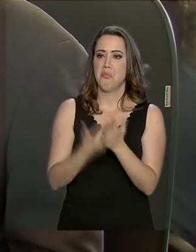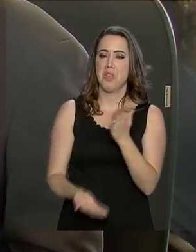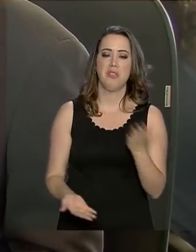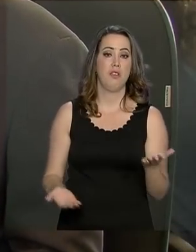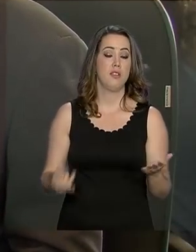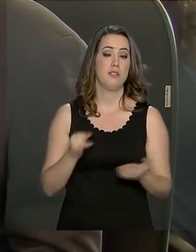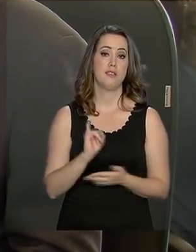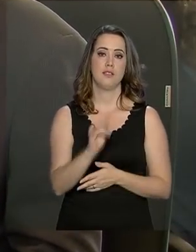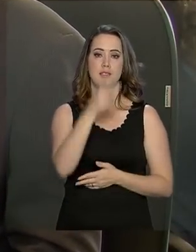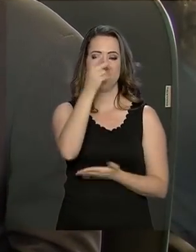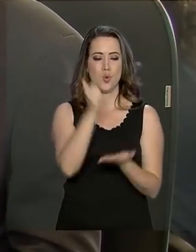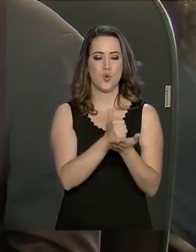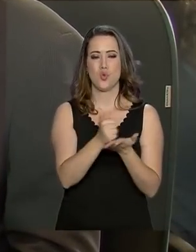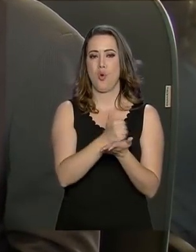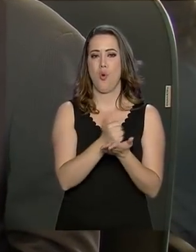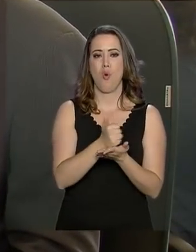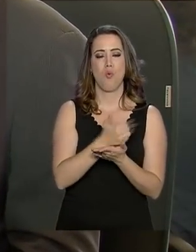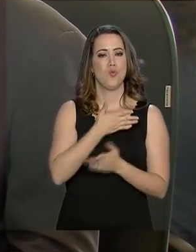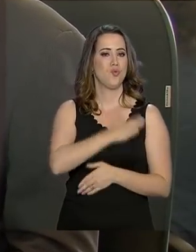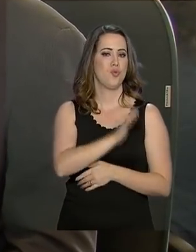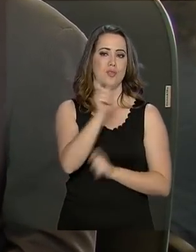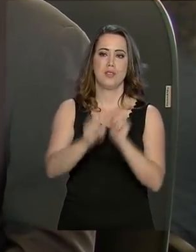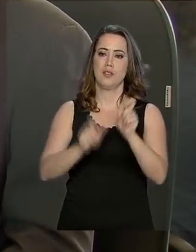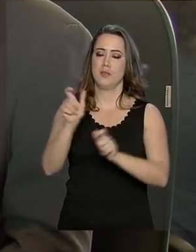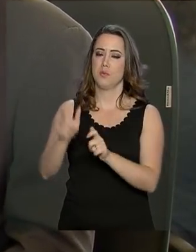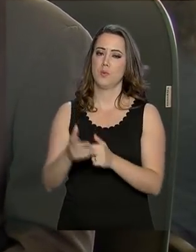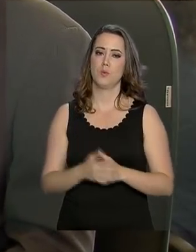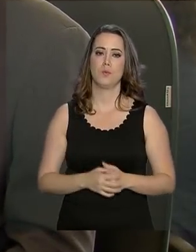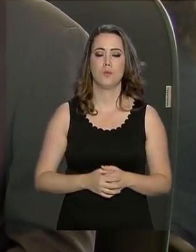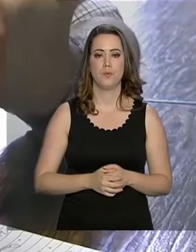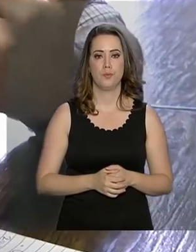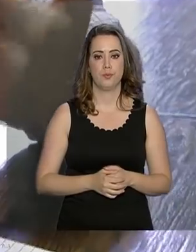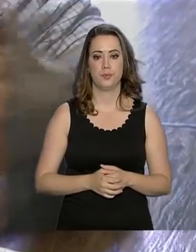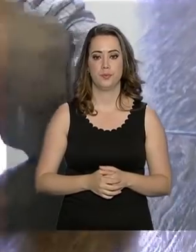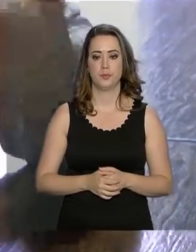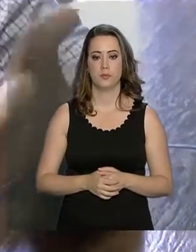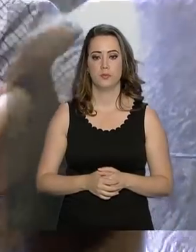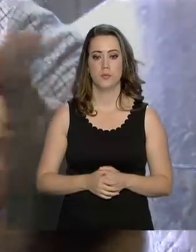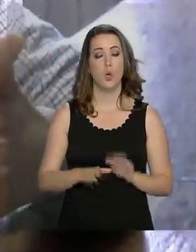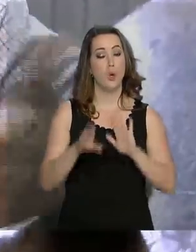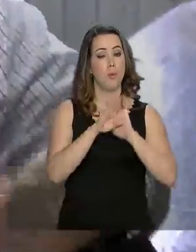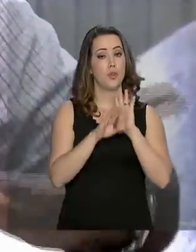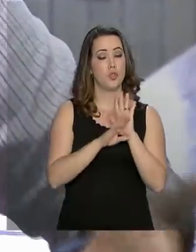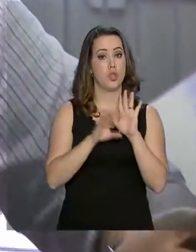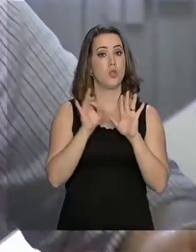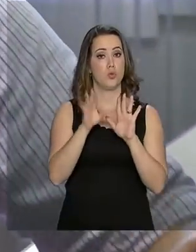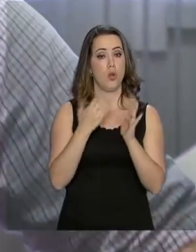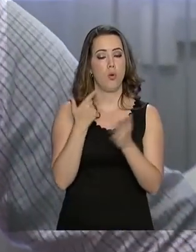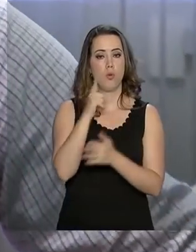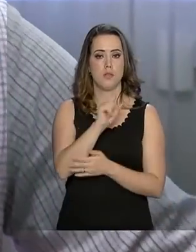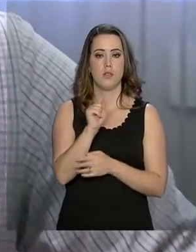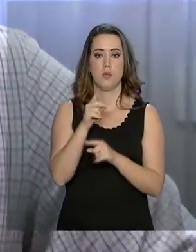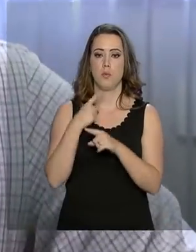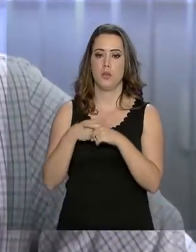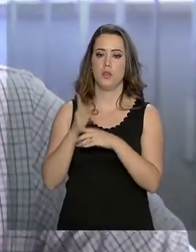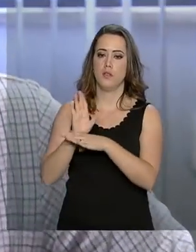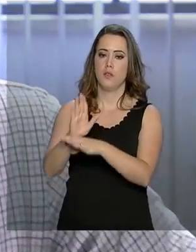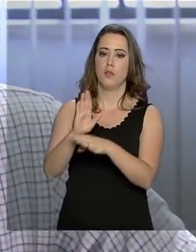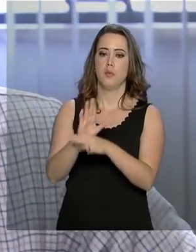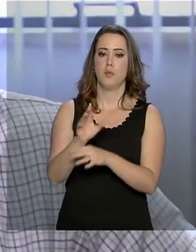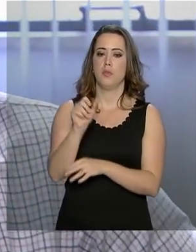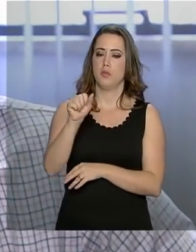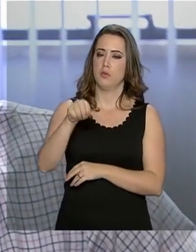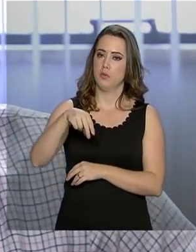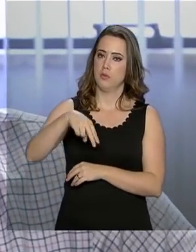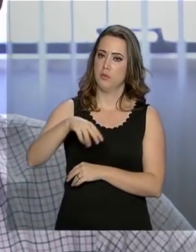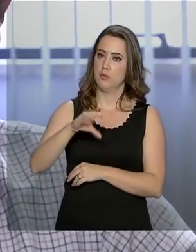abaixo se o jogo não agradar os aficionados por games. O projeto só saiu do papel graças ao apoio da Agência Nacional